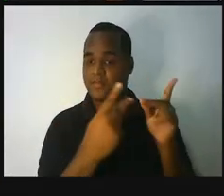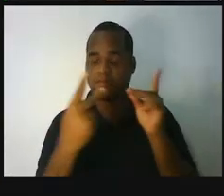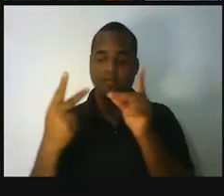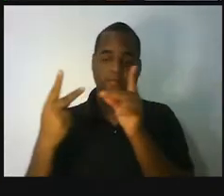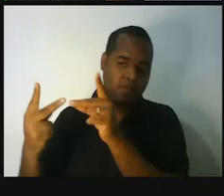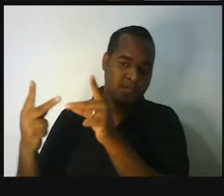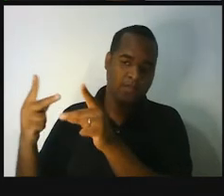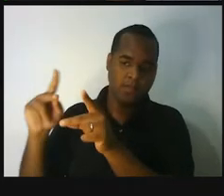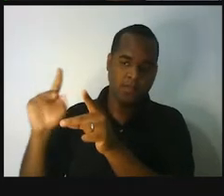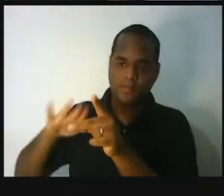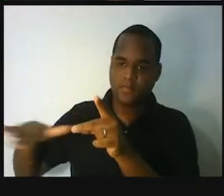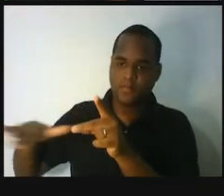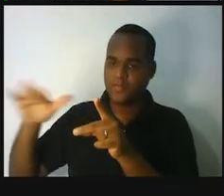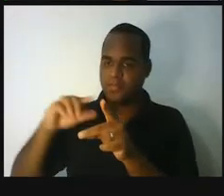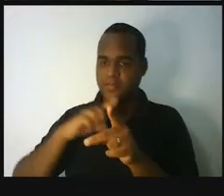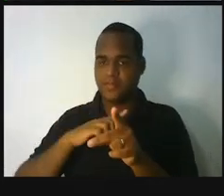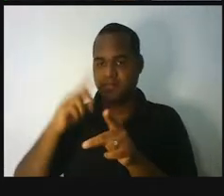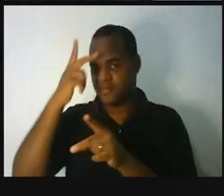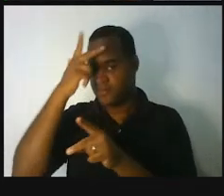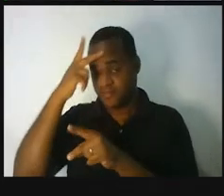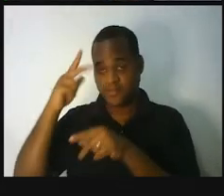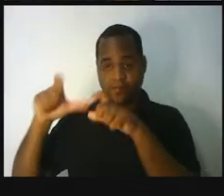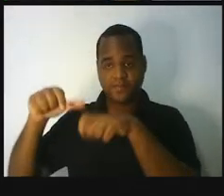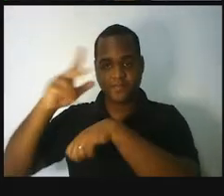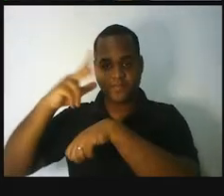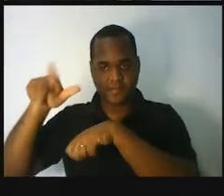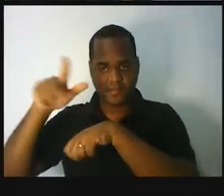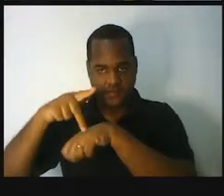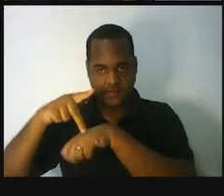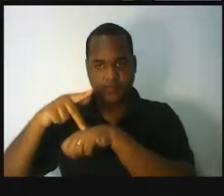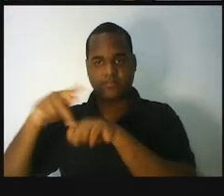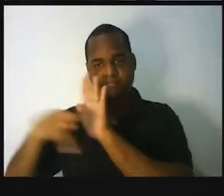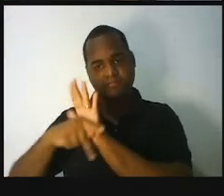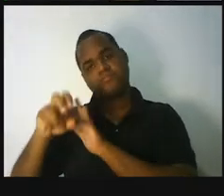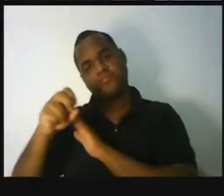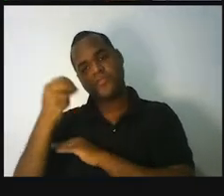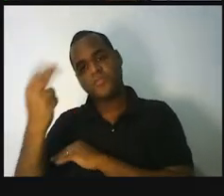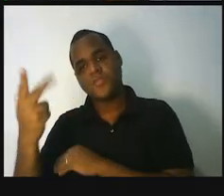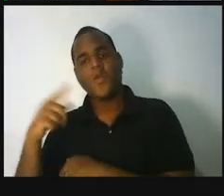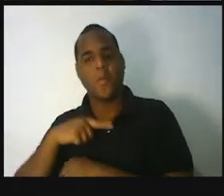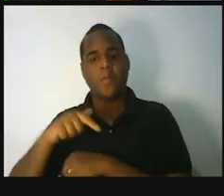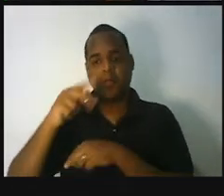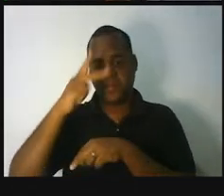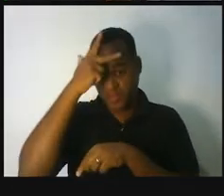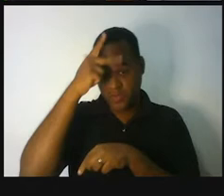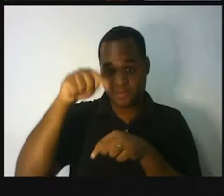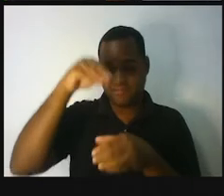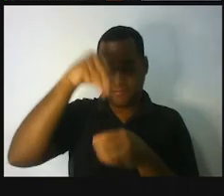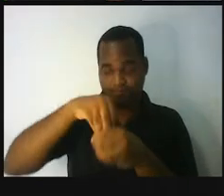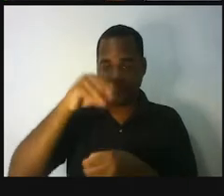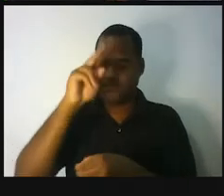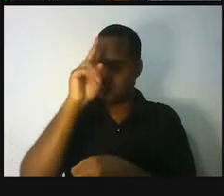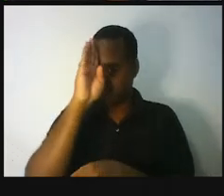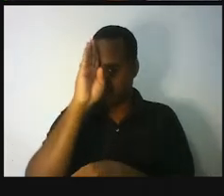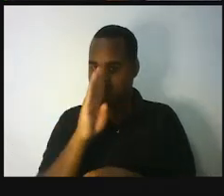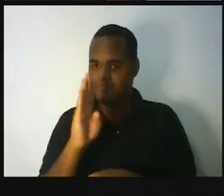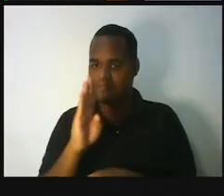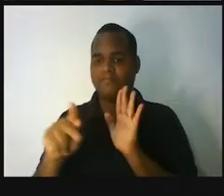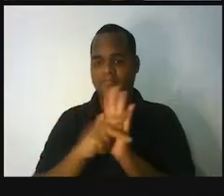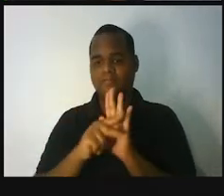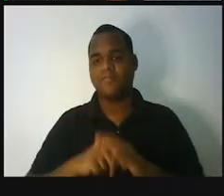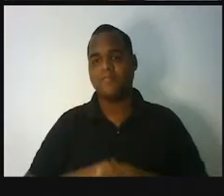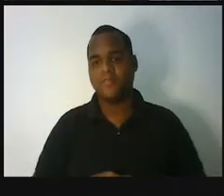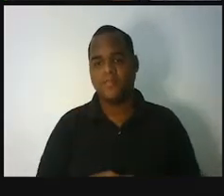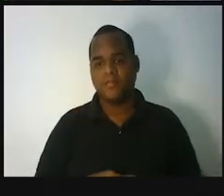muito visitada por pessoas que são de outras regiões do Brasil e pessoas que são de outros países. É claro